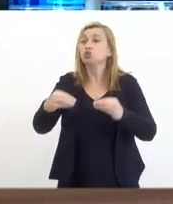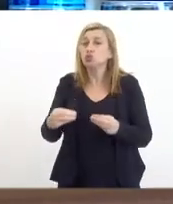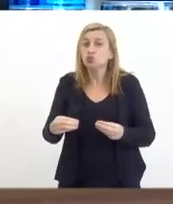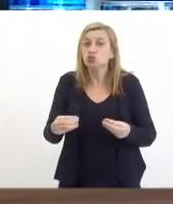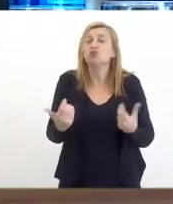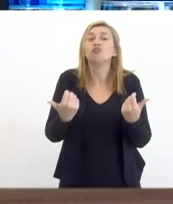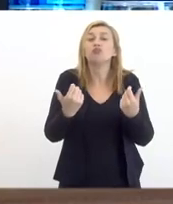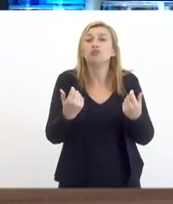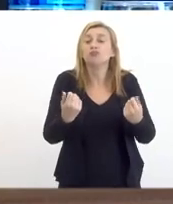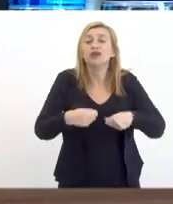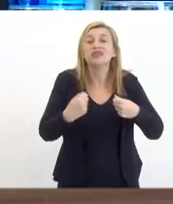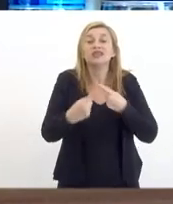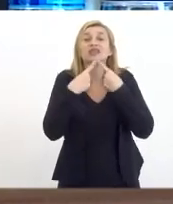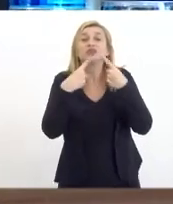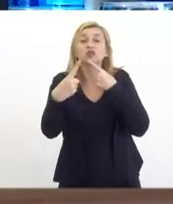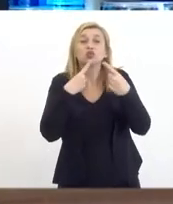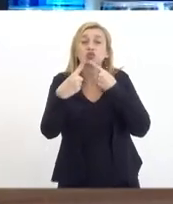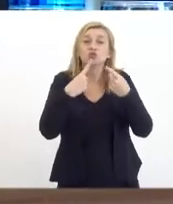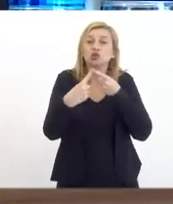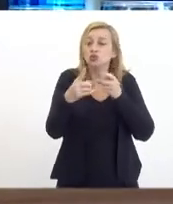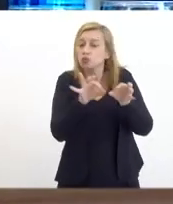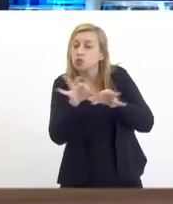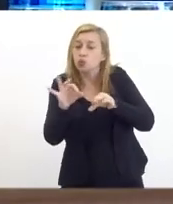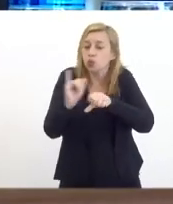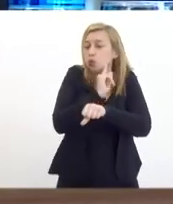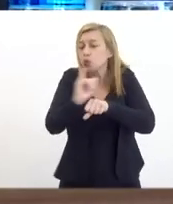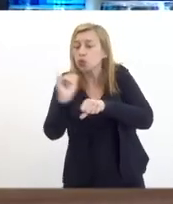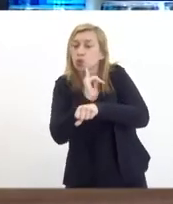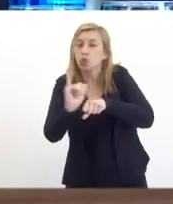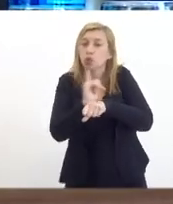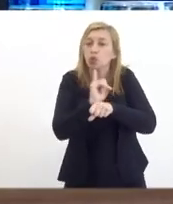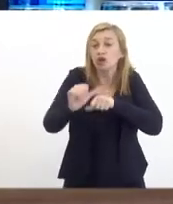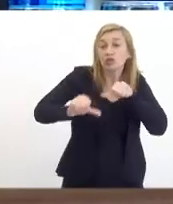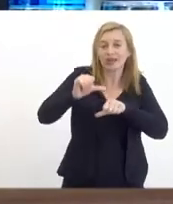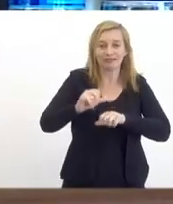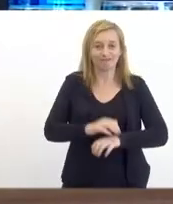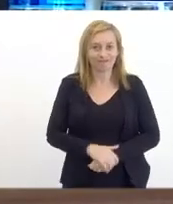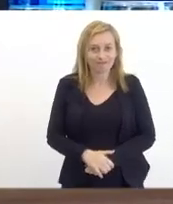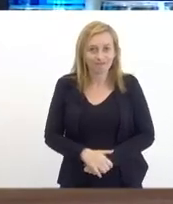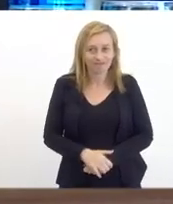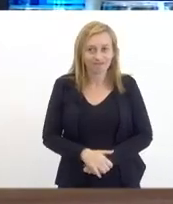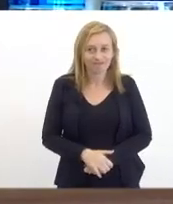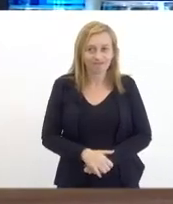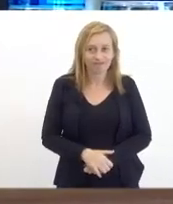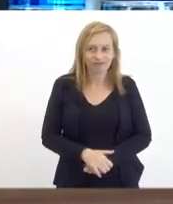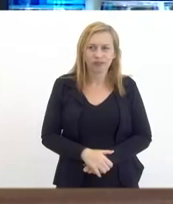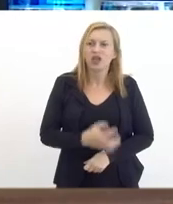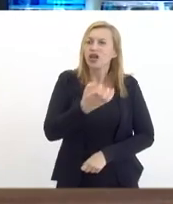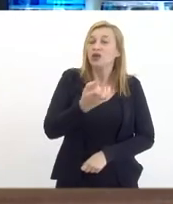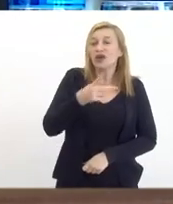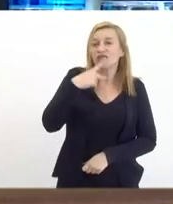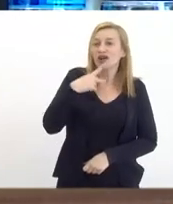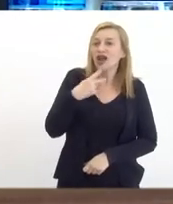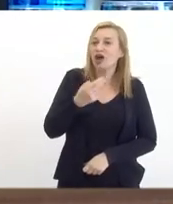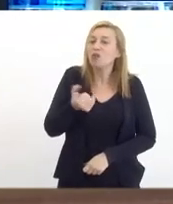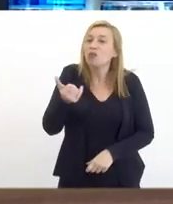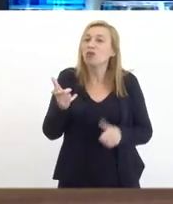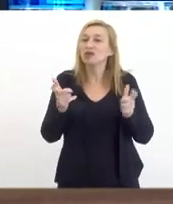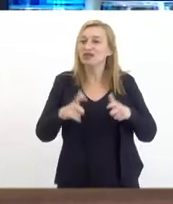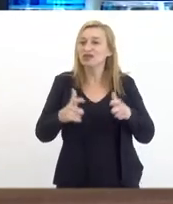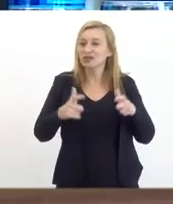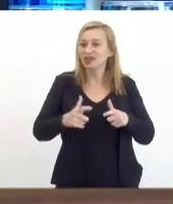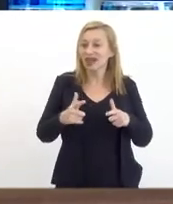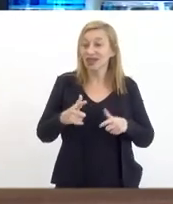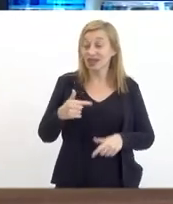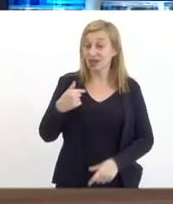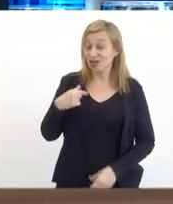ser discutido trabalhado e mudado eu quero falar até um pouco dessa região que eu